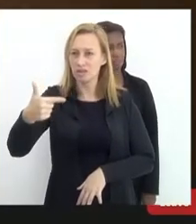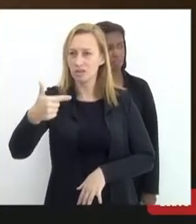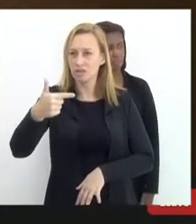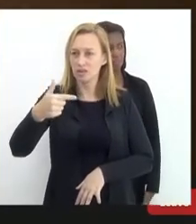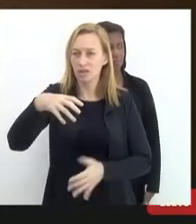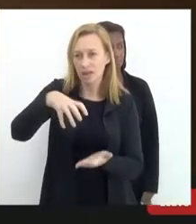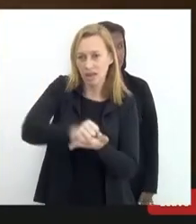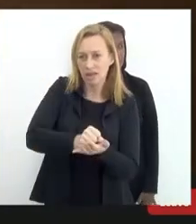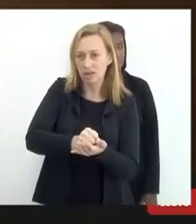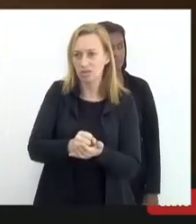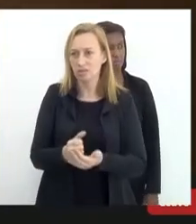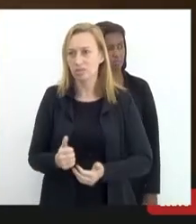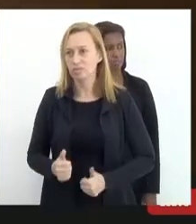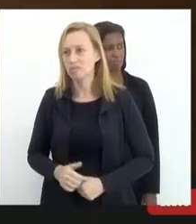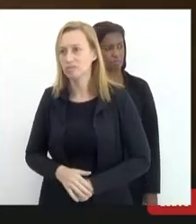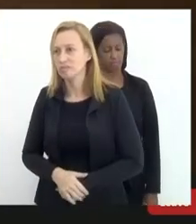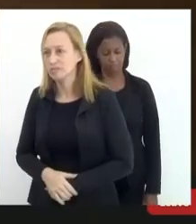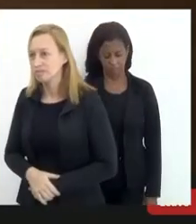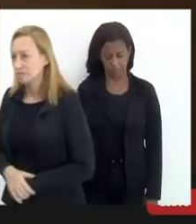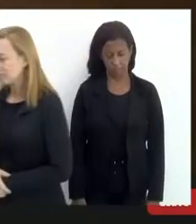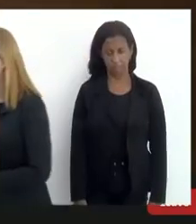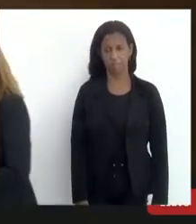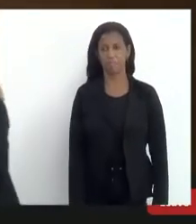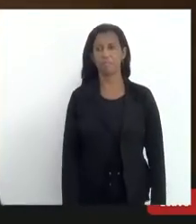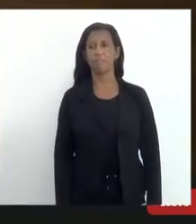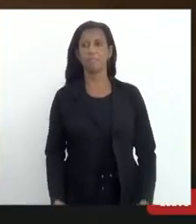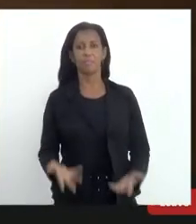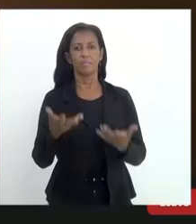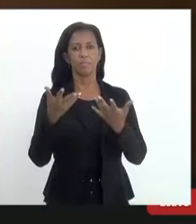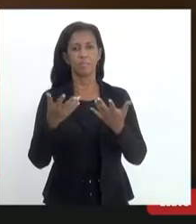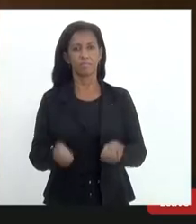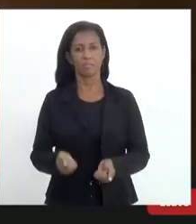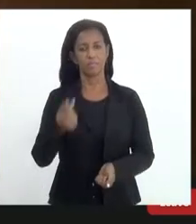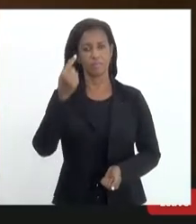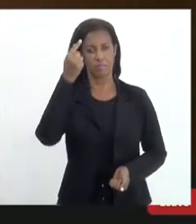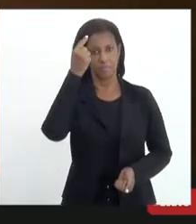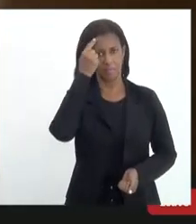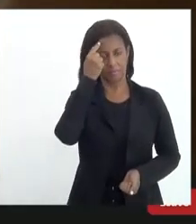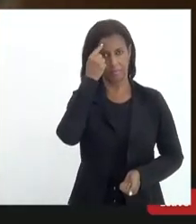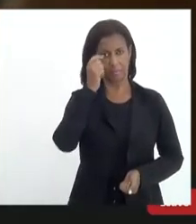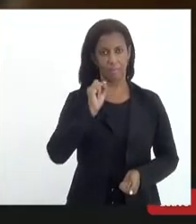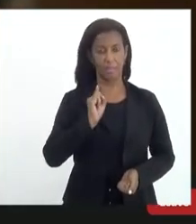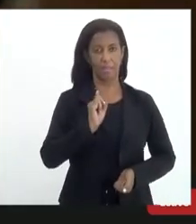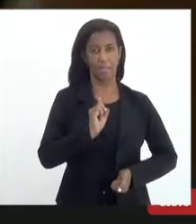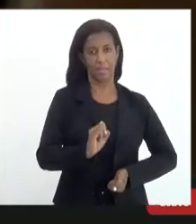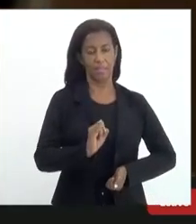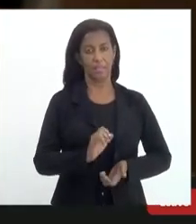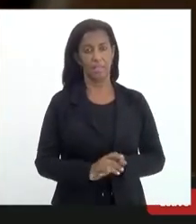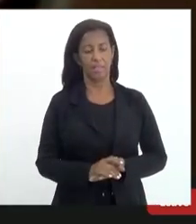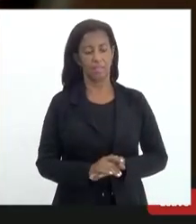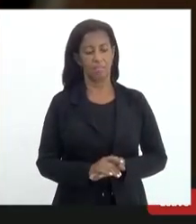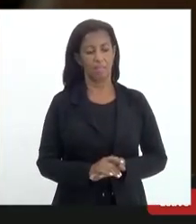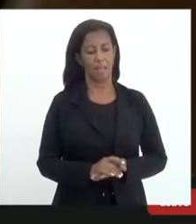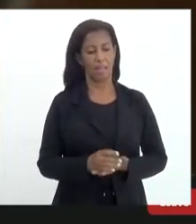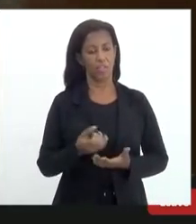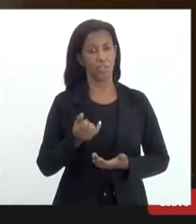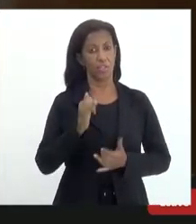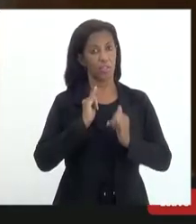vamos pensar que se a gente leva informação